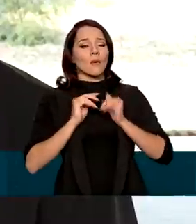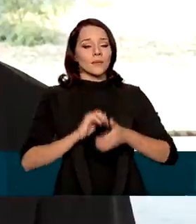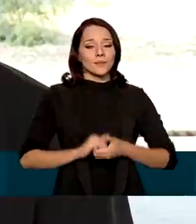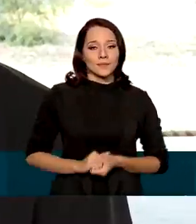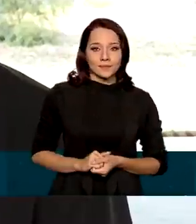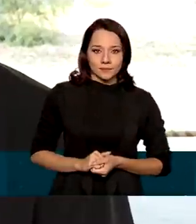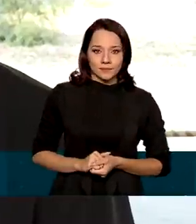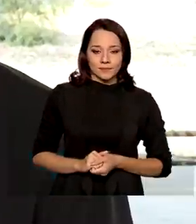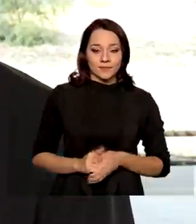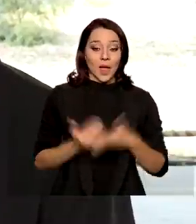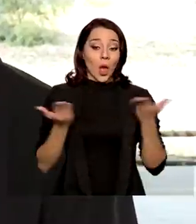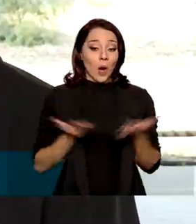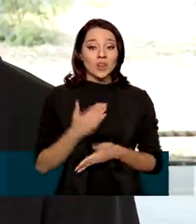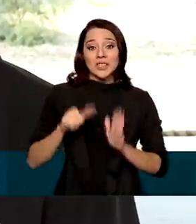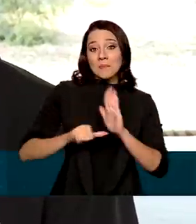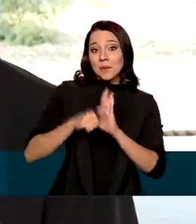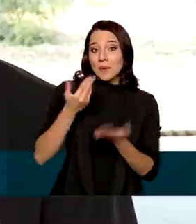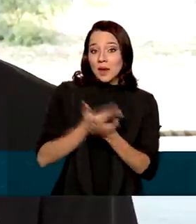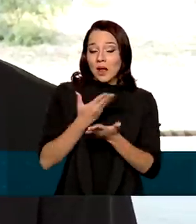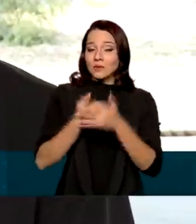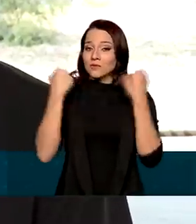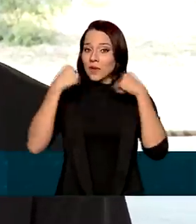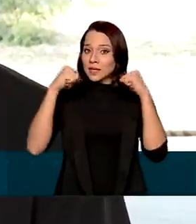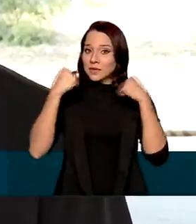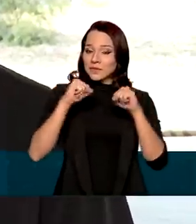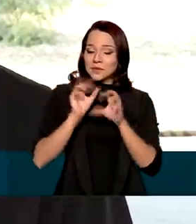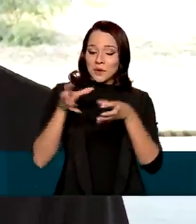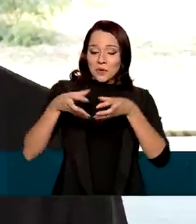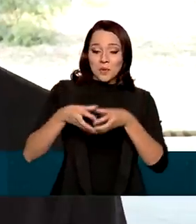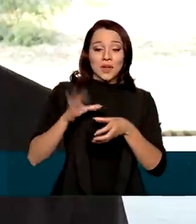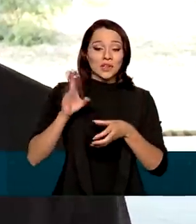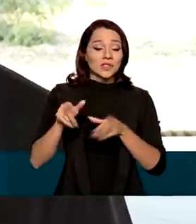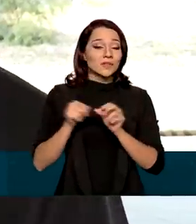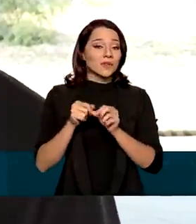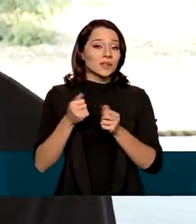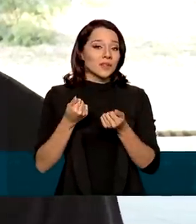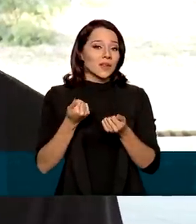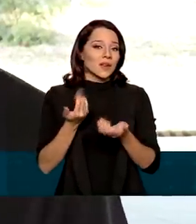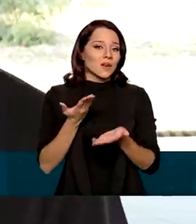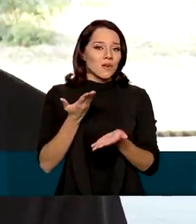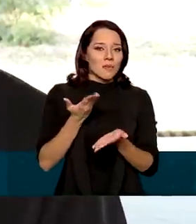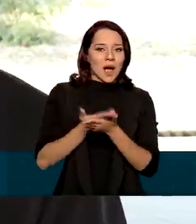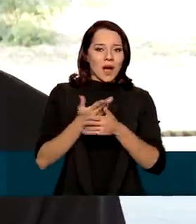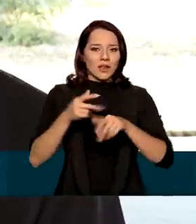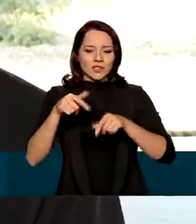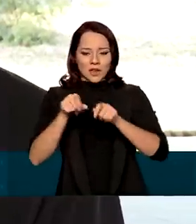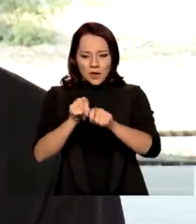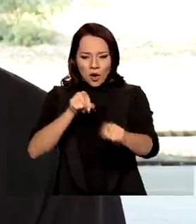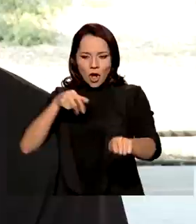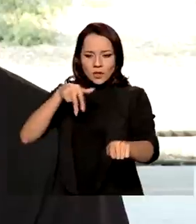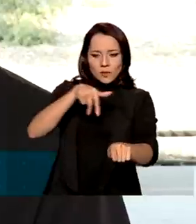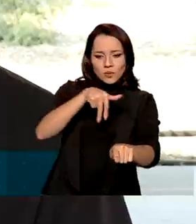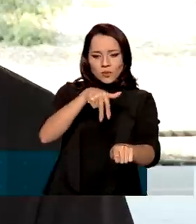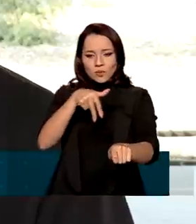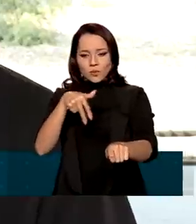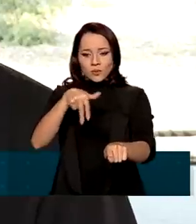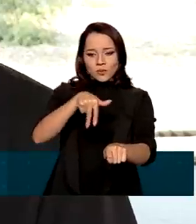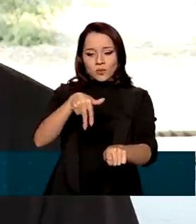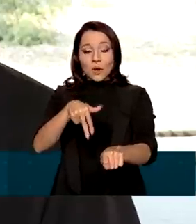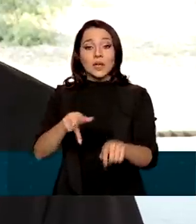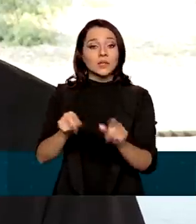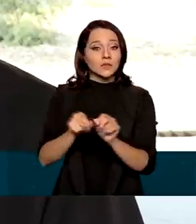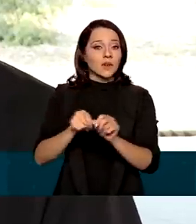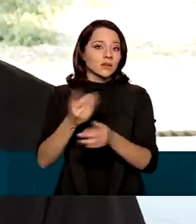Hoje, acho que é a primeira aula de educação física da minha turma, a gente fez a aula do slack, do equilíbrio, e a gente fez umas